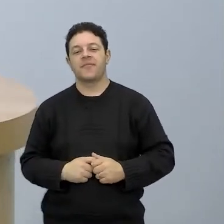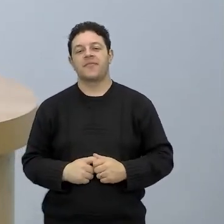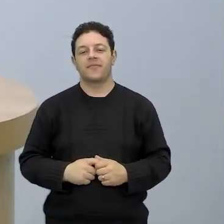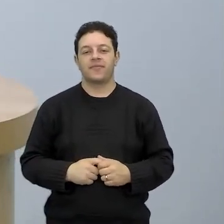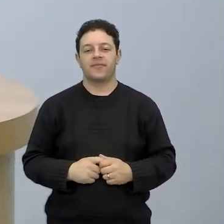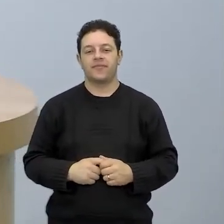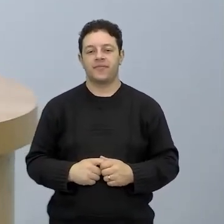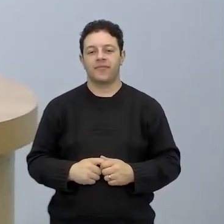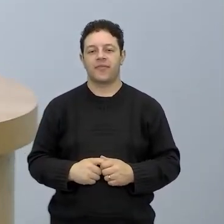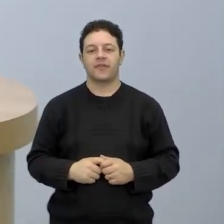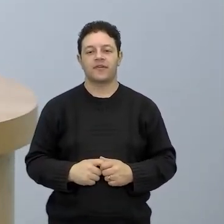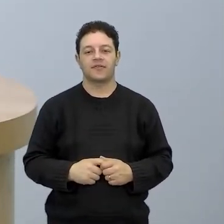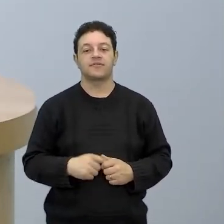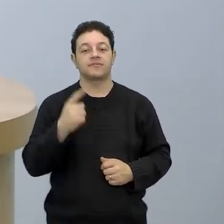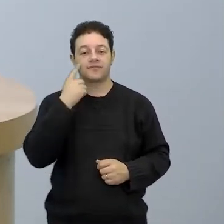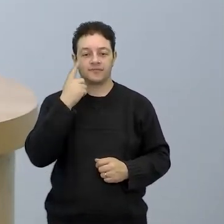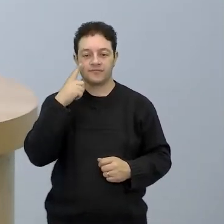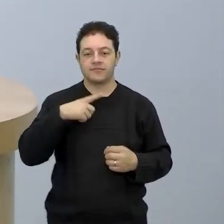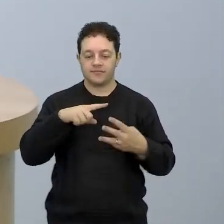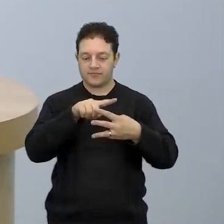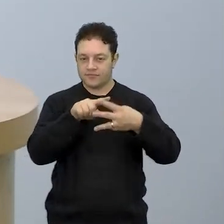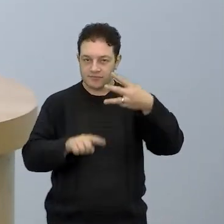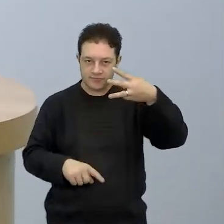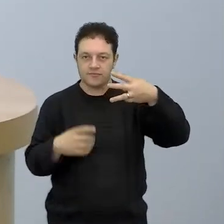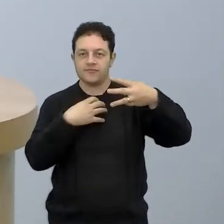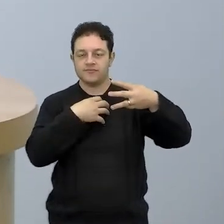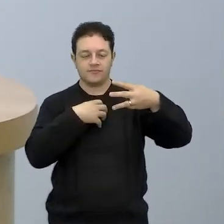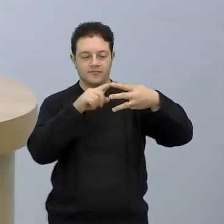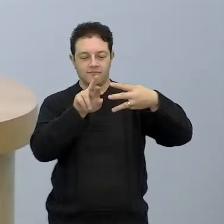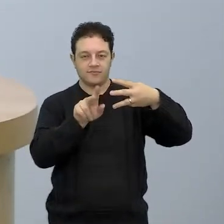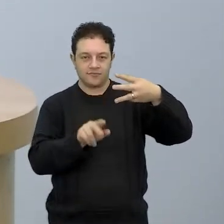e vou colocar aí os 3 tipos de investidor.